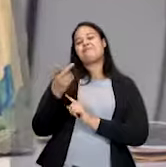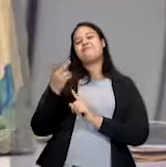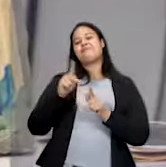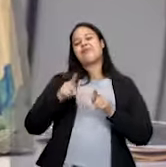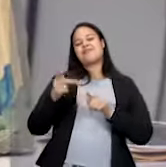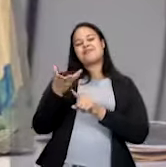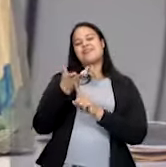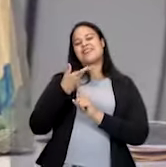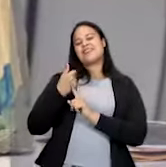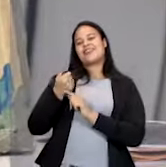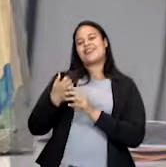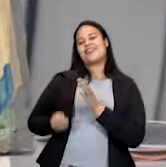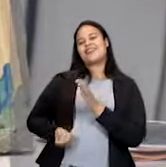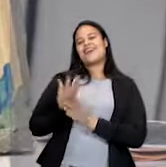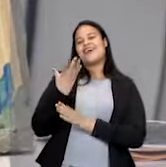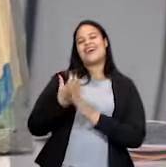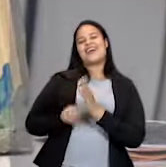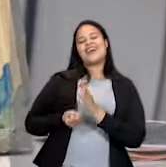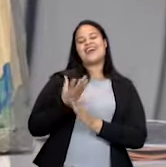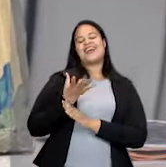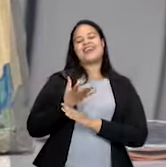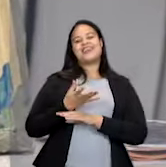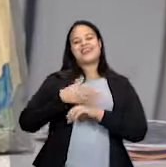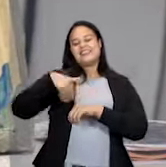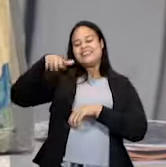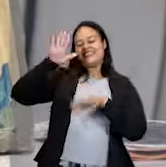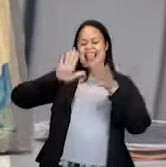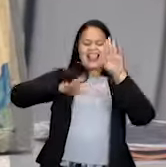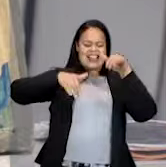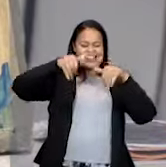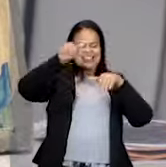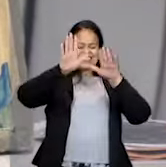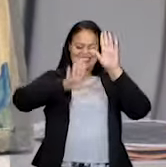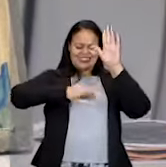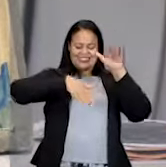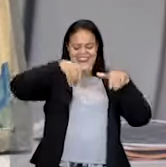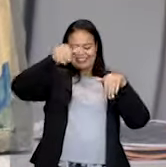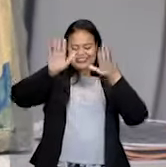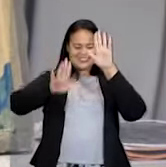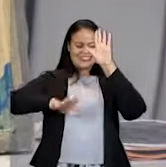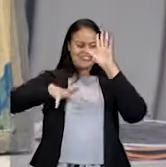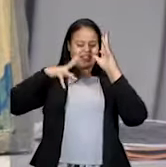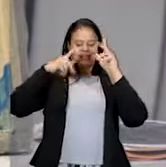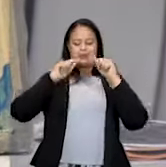Tudo sujinho de tinta. Coitadinho da minha armação.